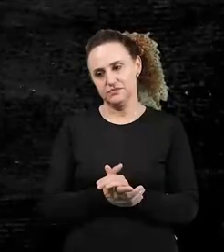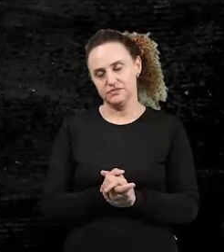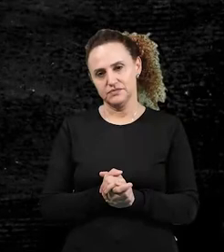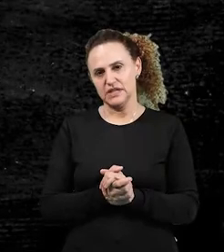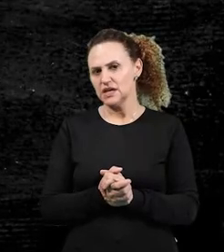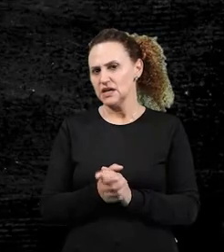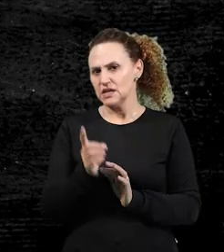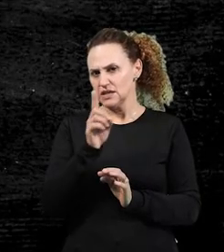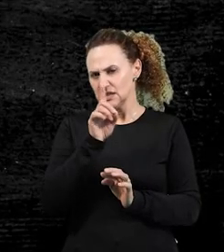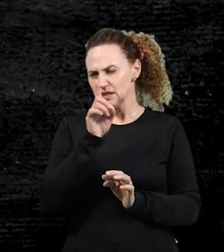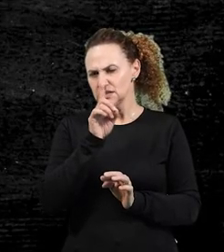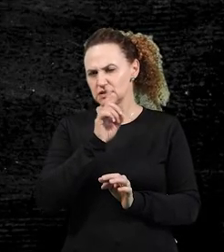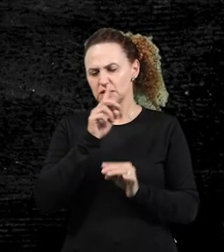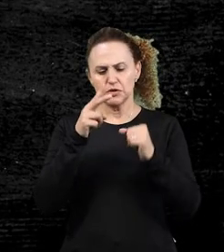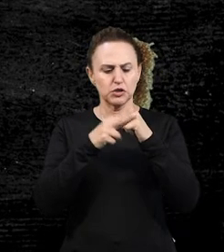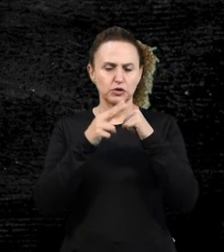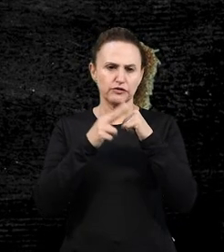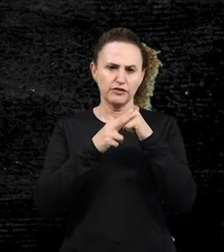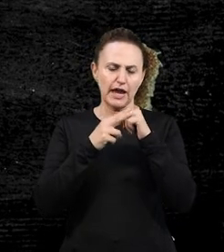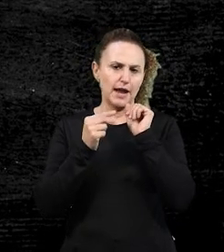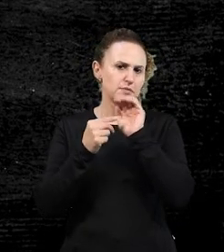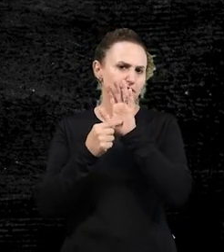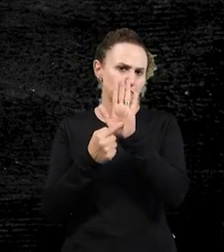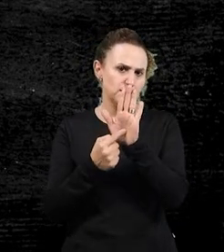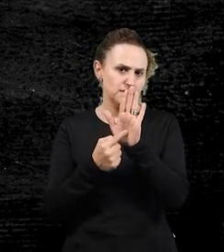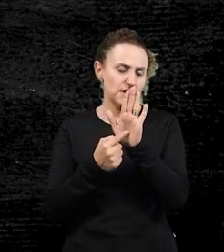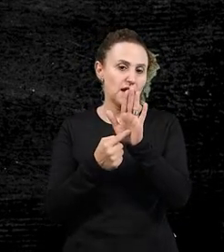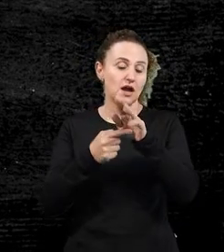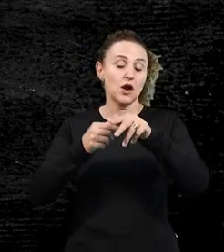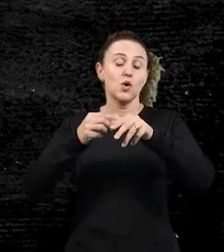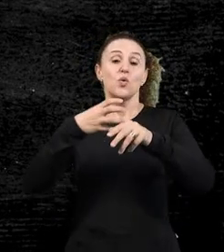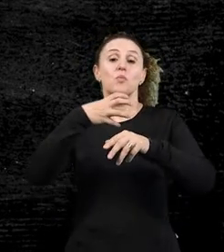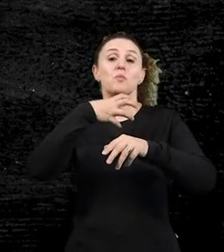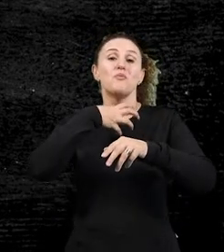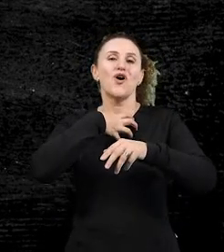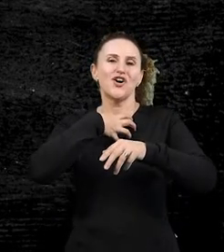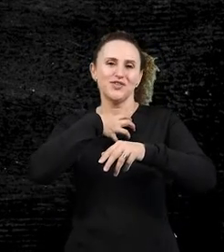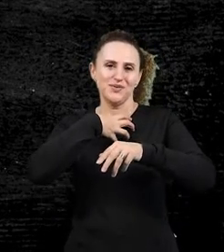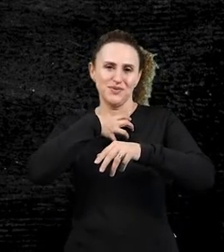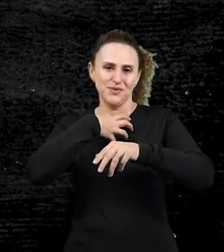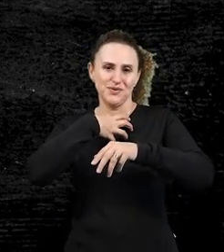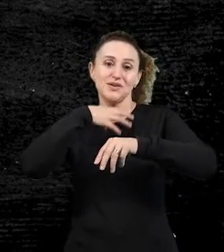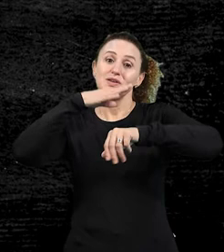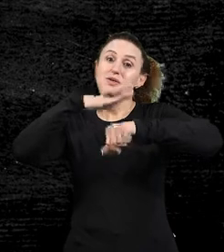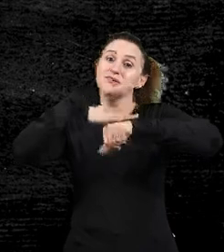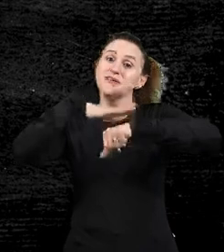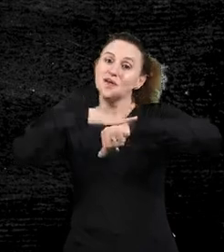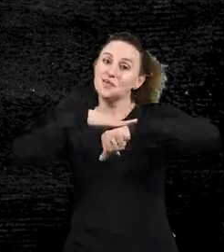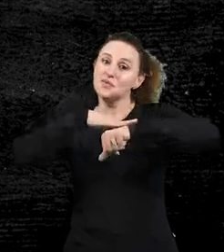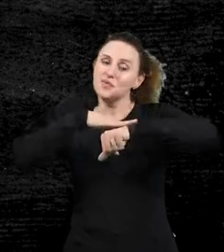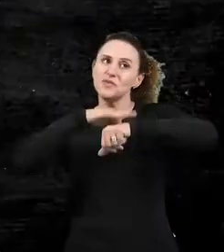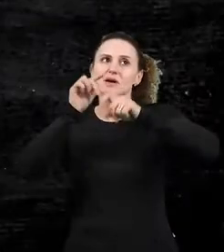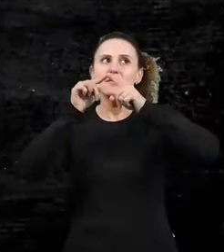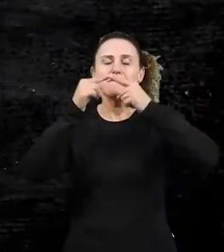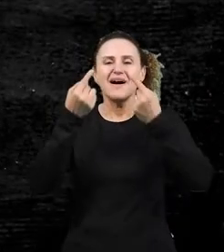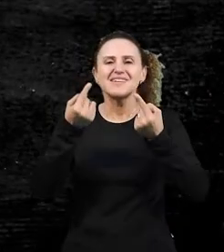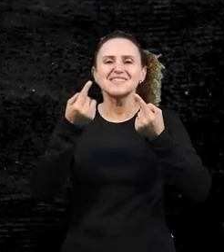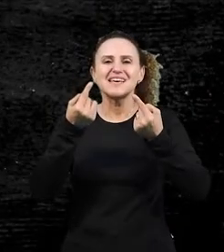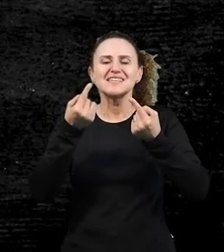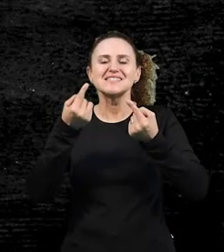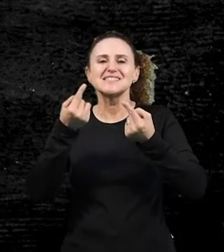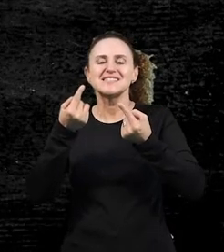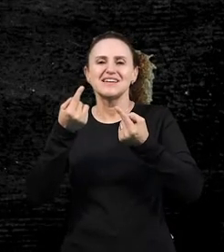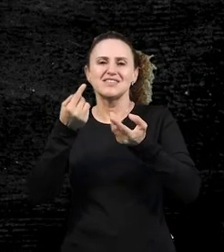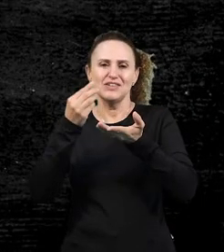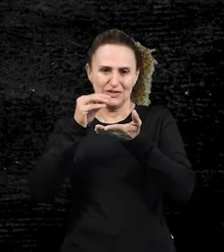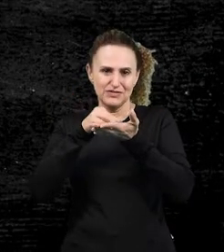verbo vai aparecer esse morfema que indica o modo e o tempo. Mas essa ausência, ela vai ser significativa,